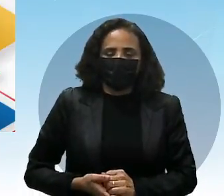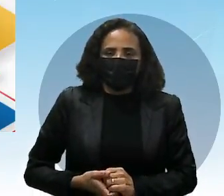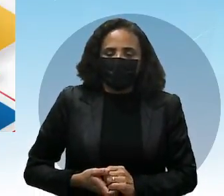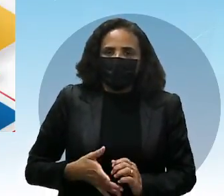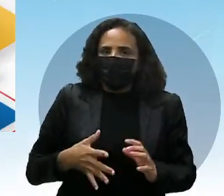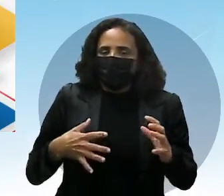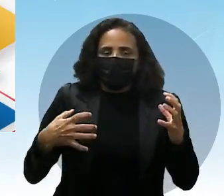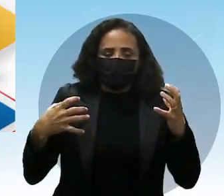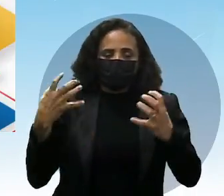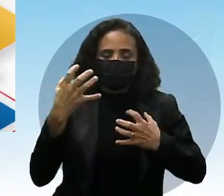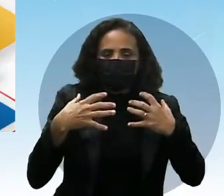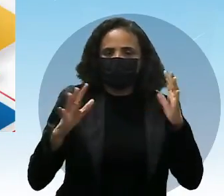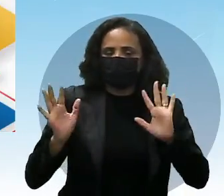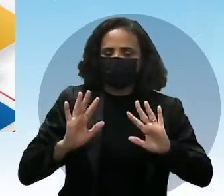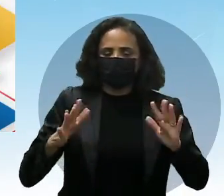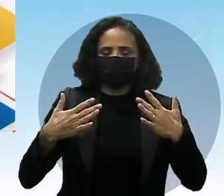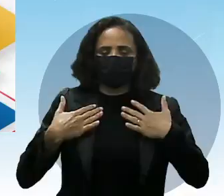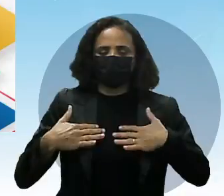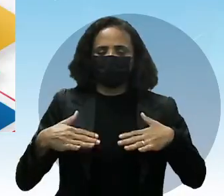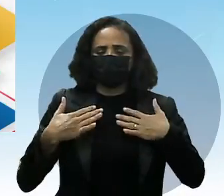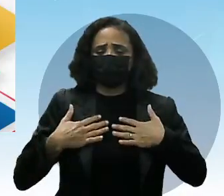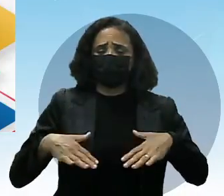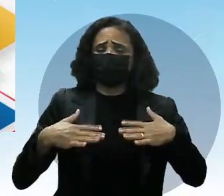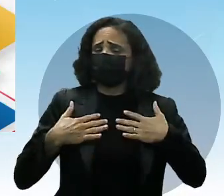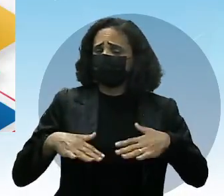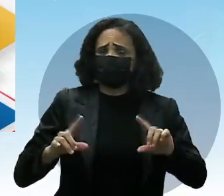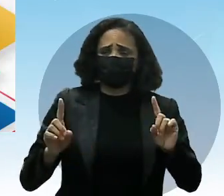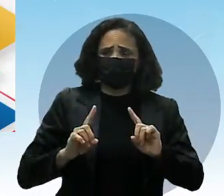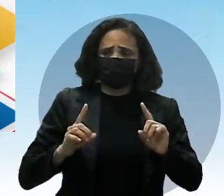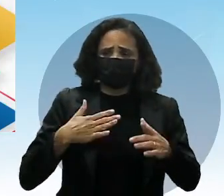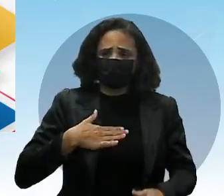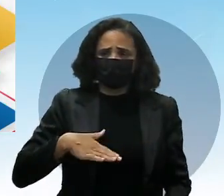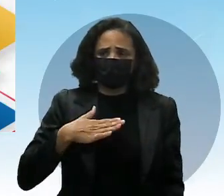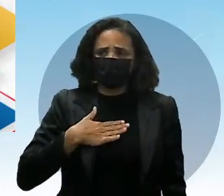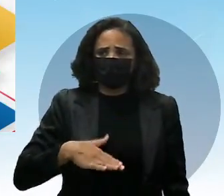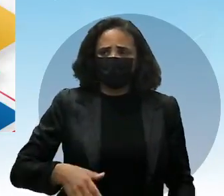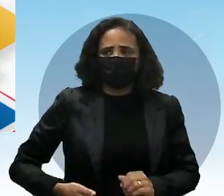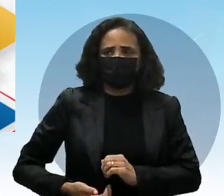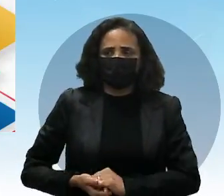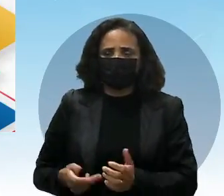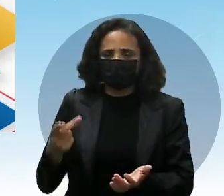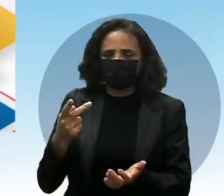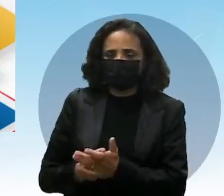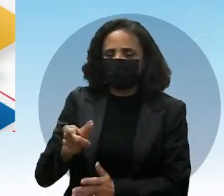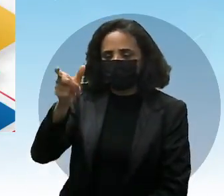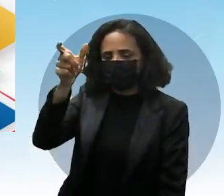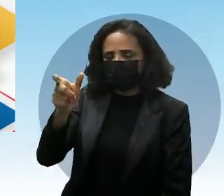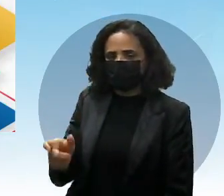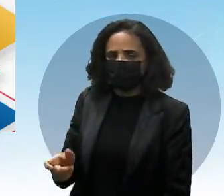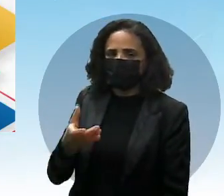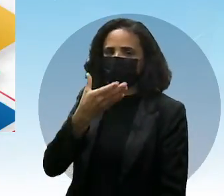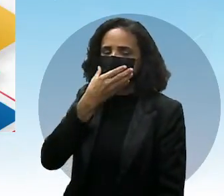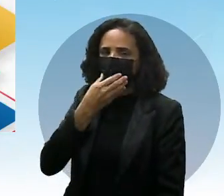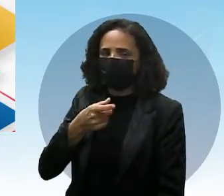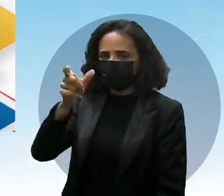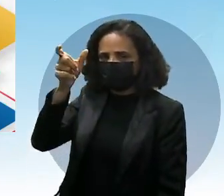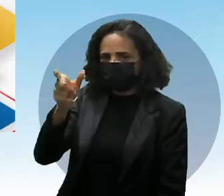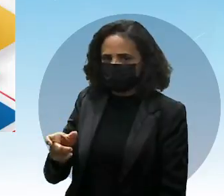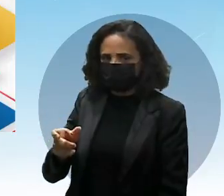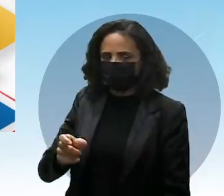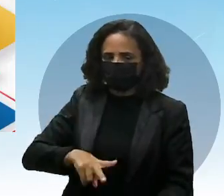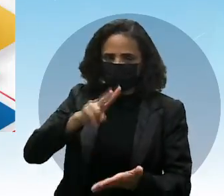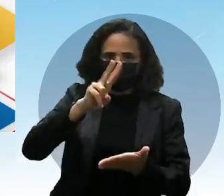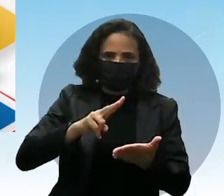Apavorado. Muito menos apavorado. Tem nem para onde. Então, o homem do cartão, the man the cartoon